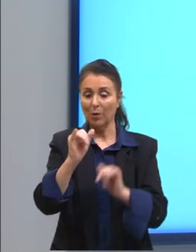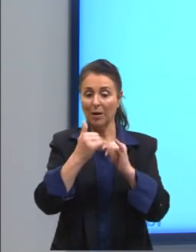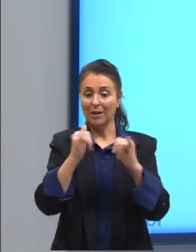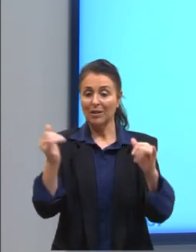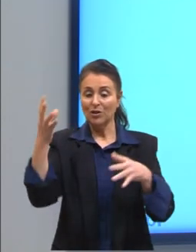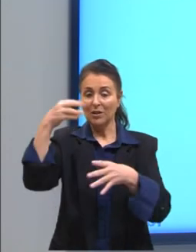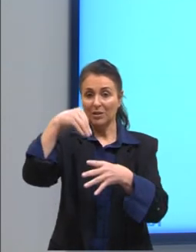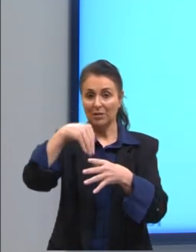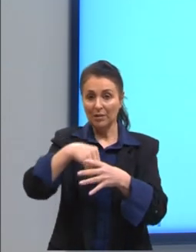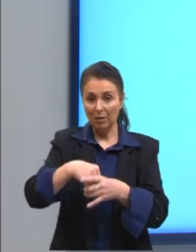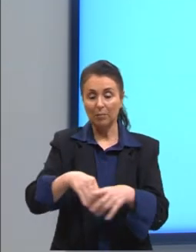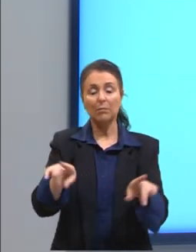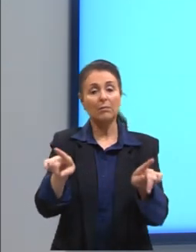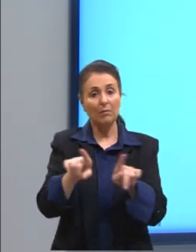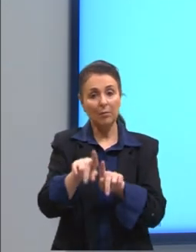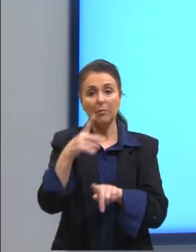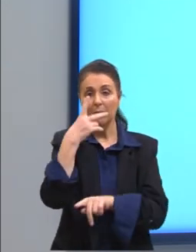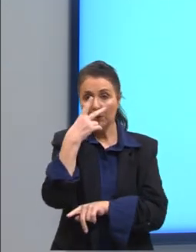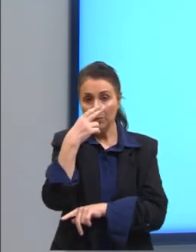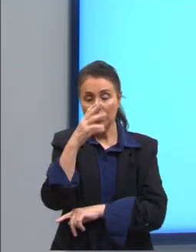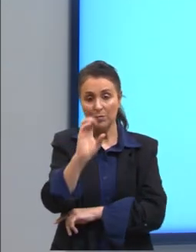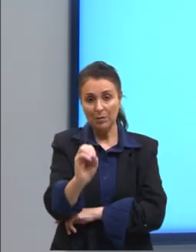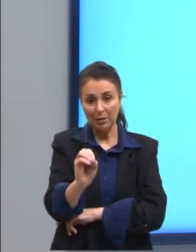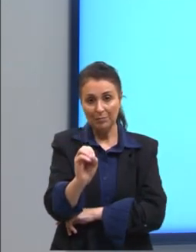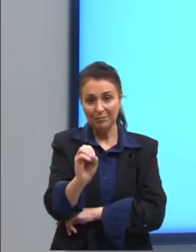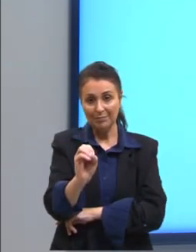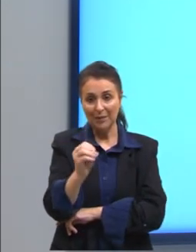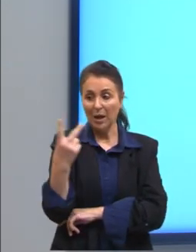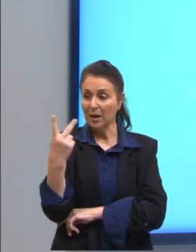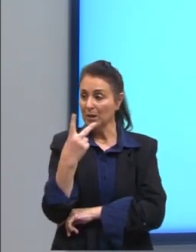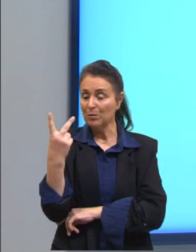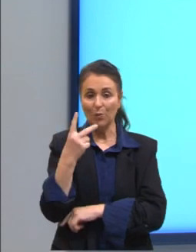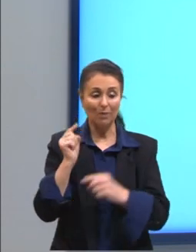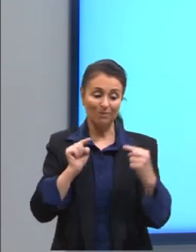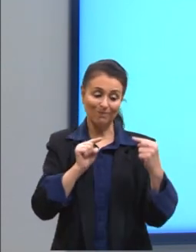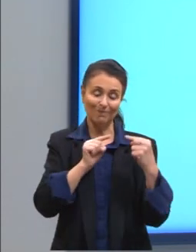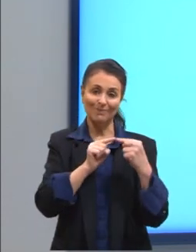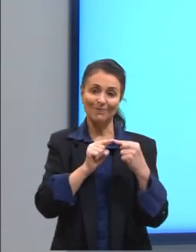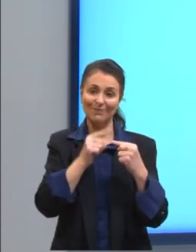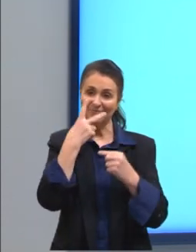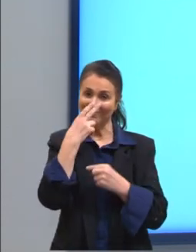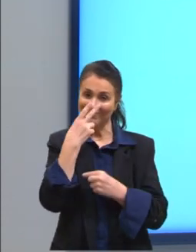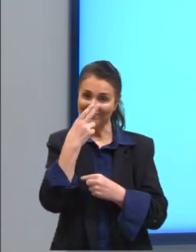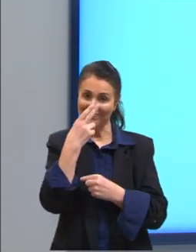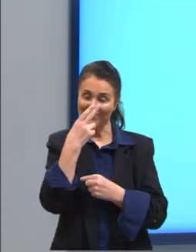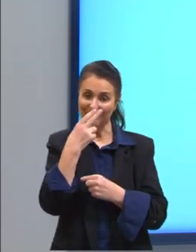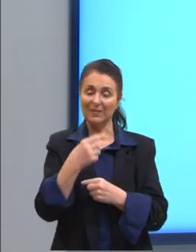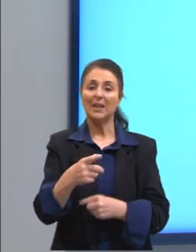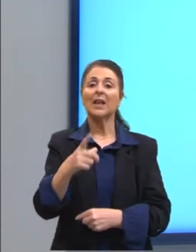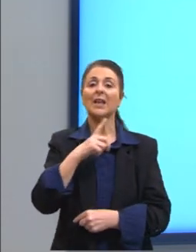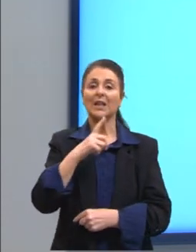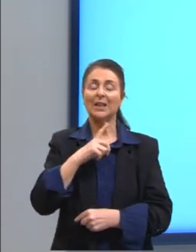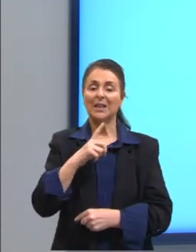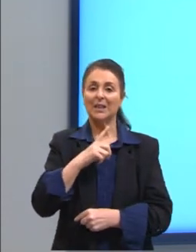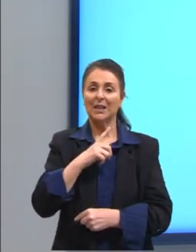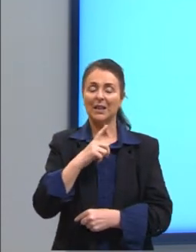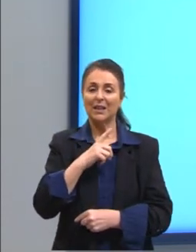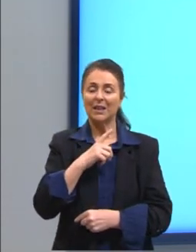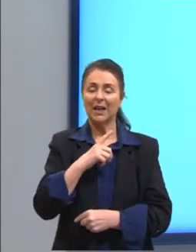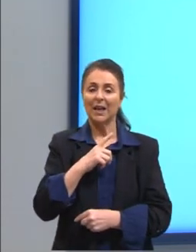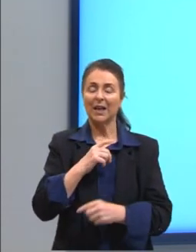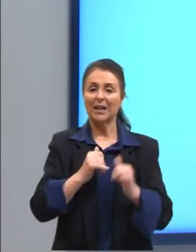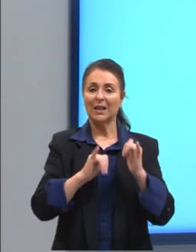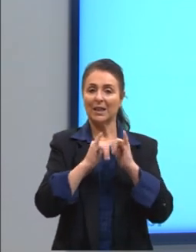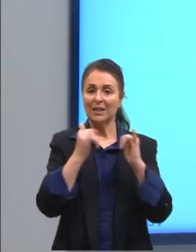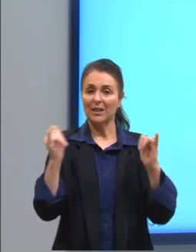interna é igual a zero. Uma coisa vai implicar na outra. Se eu tenho essa energia interna